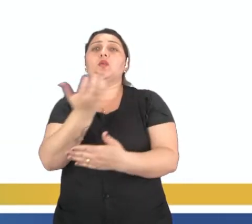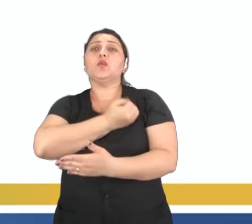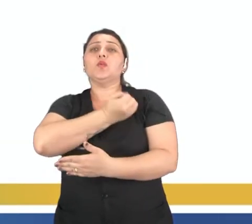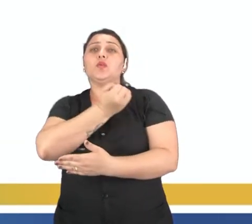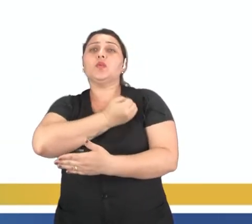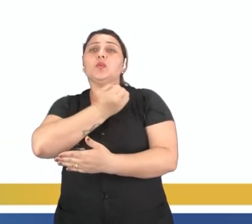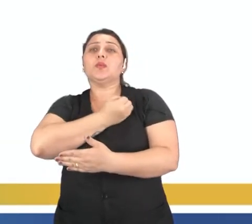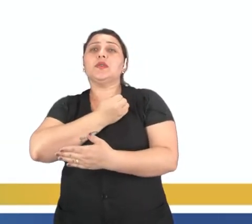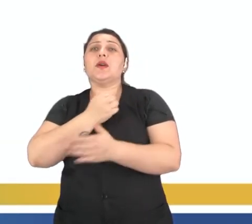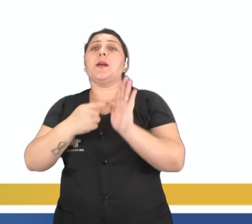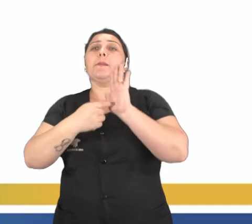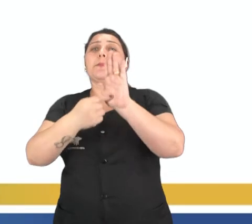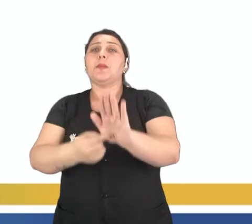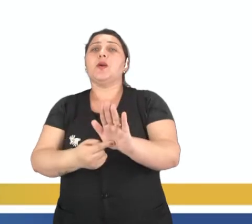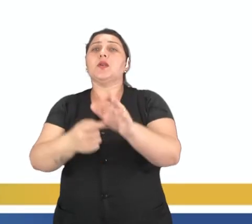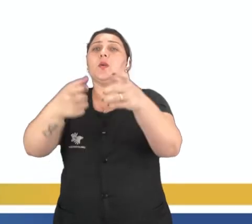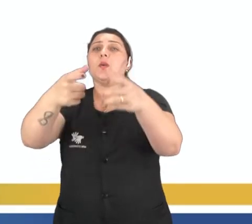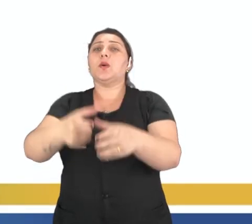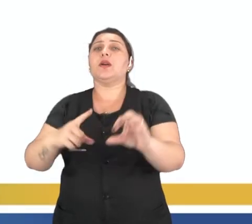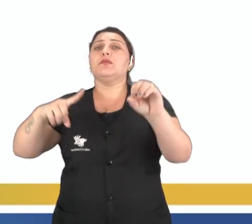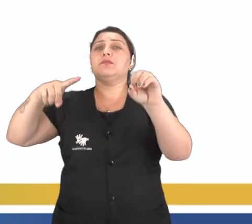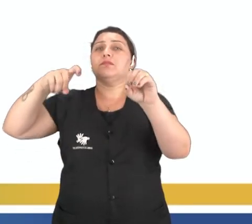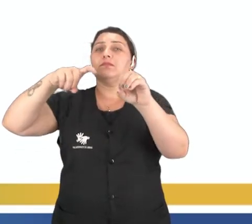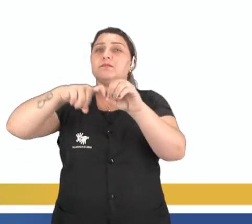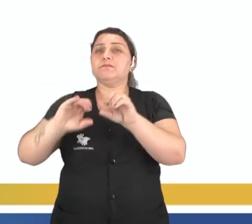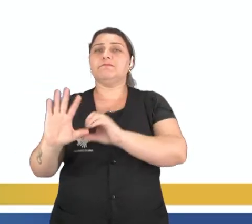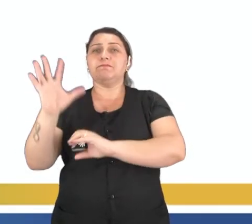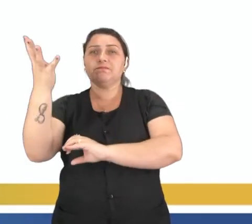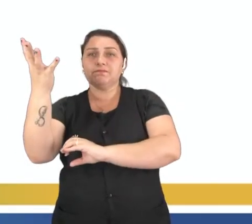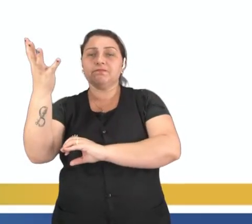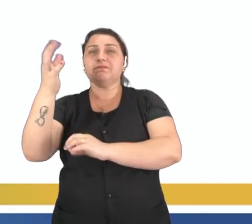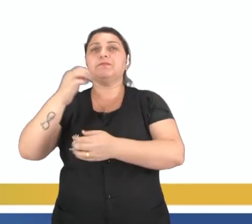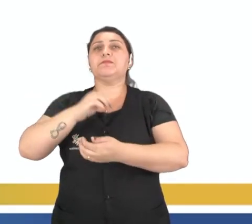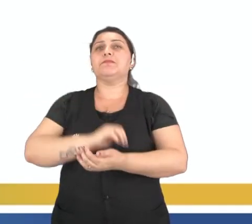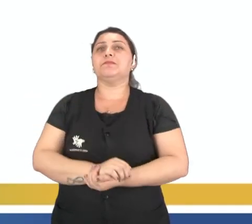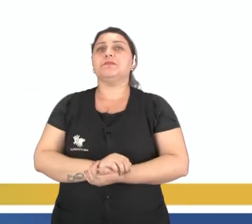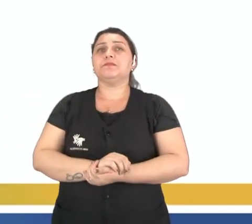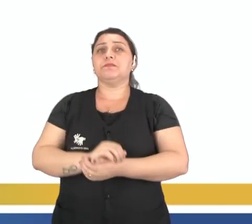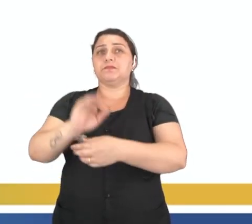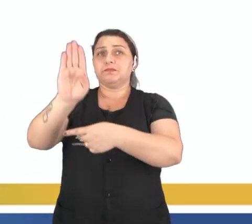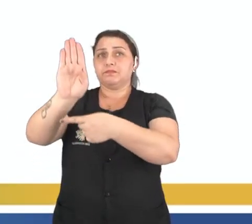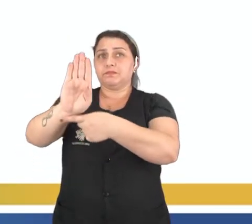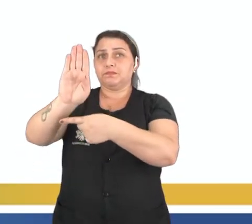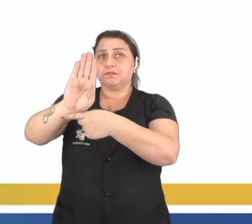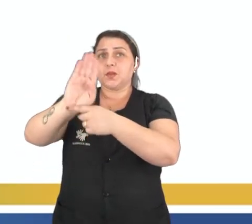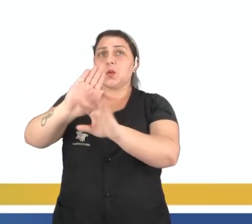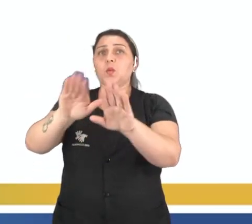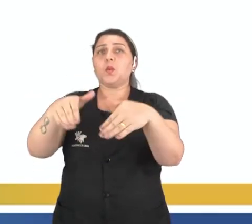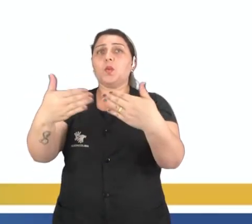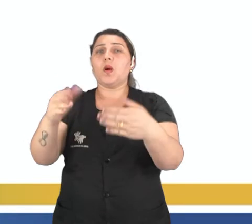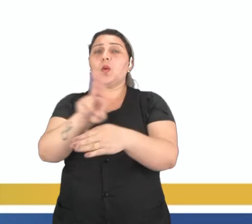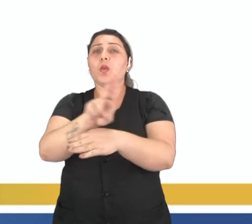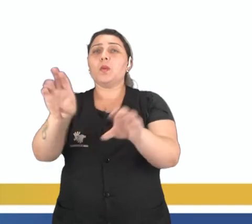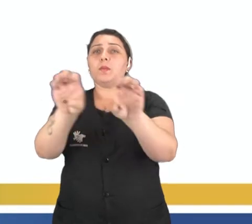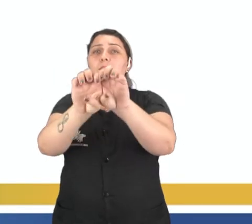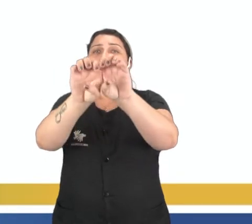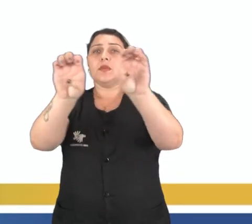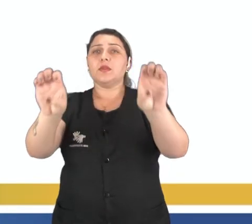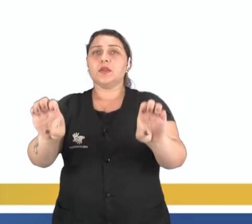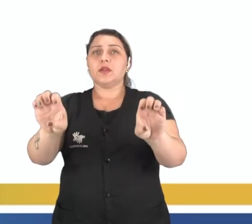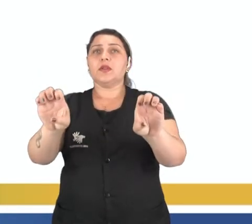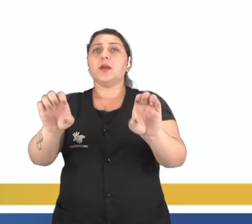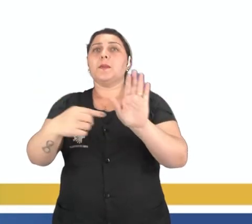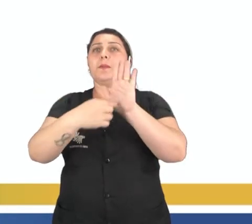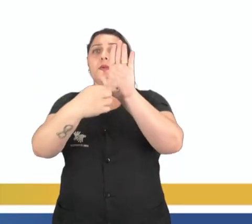números vai indicar o local onde a fecundação ela ocorre. Letra B, qual o nome da estrutura